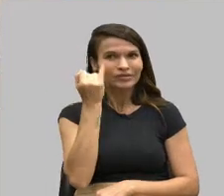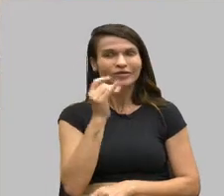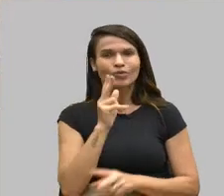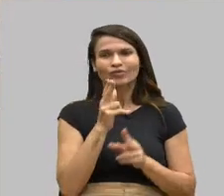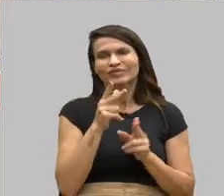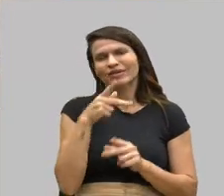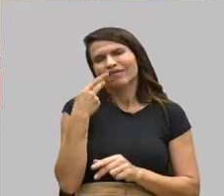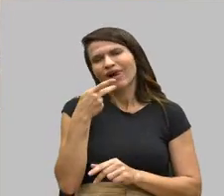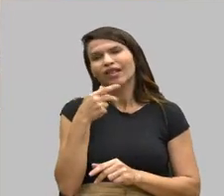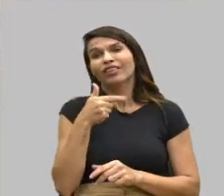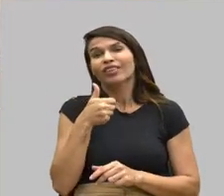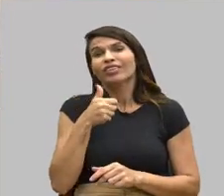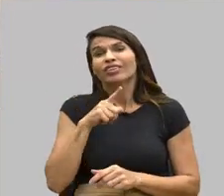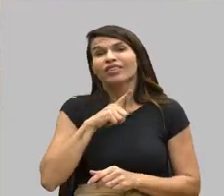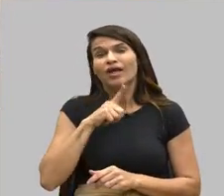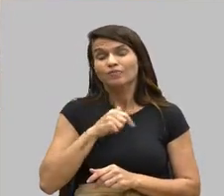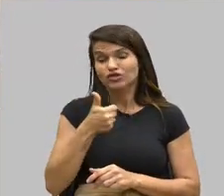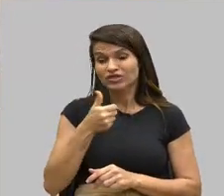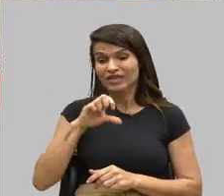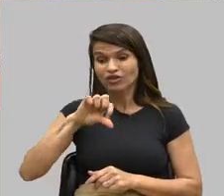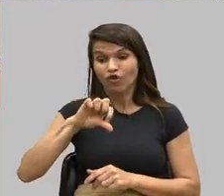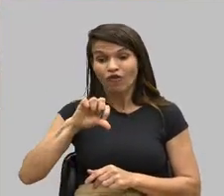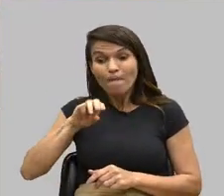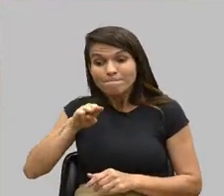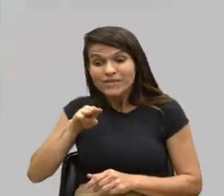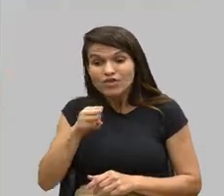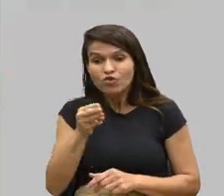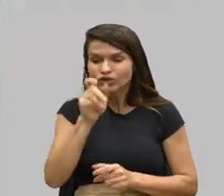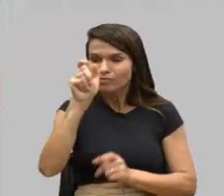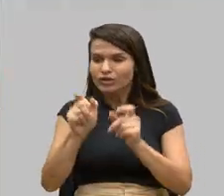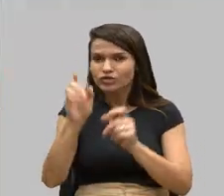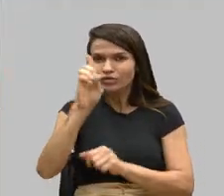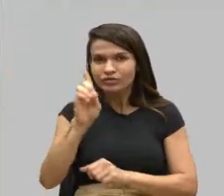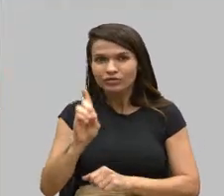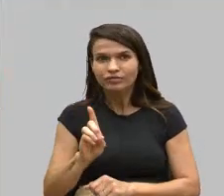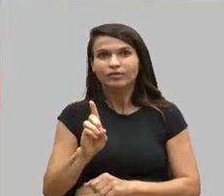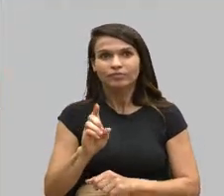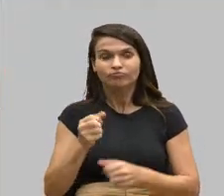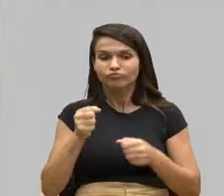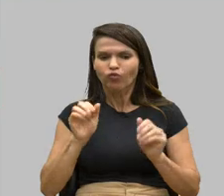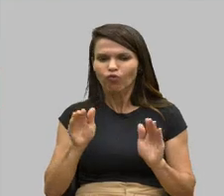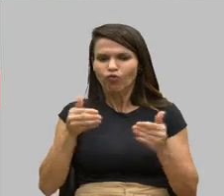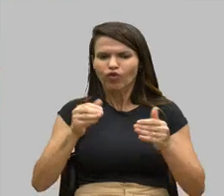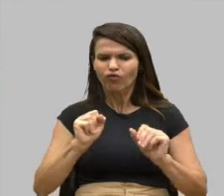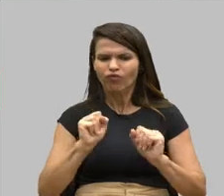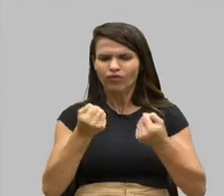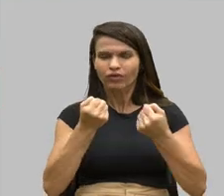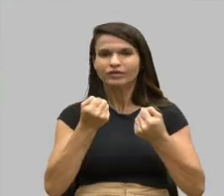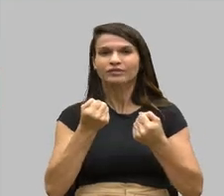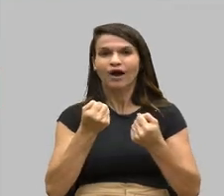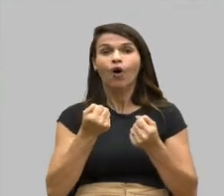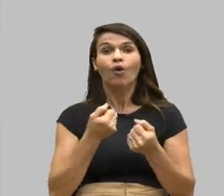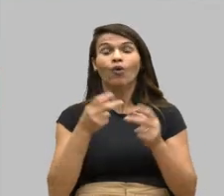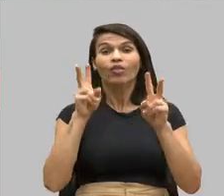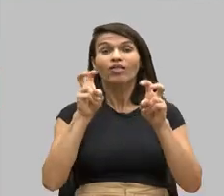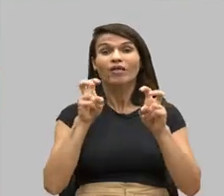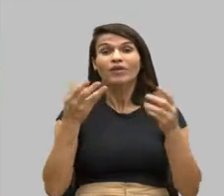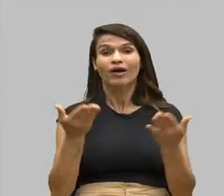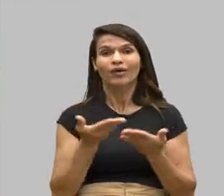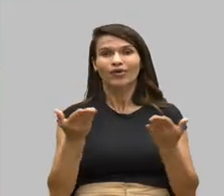temos 19 milhões de pessoas com deficiência, então nós temos que defender com força. Hoje o assunto nosso aqui, a nossa